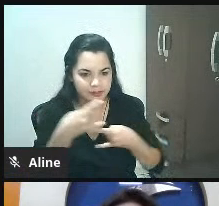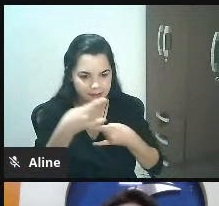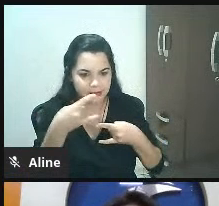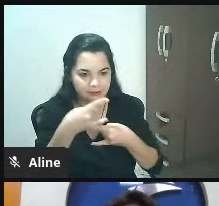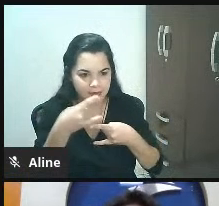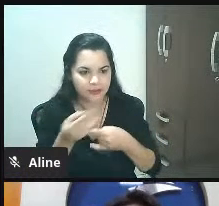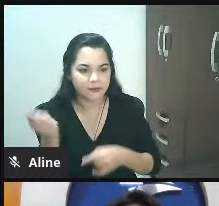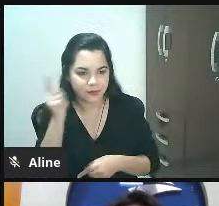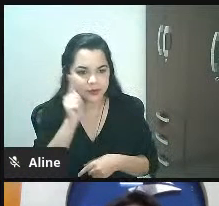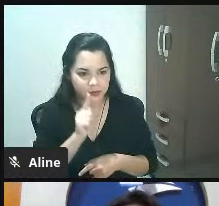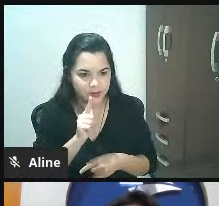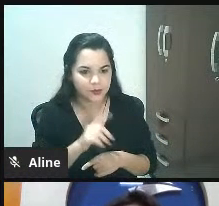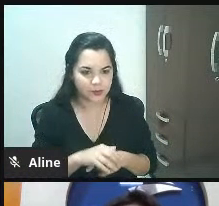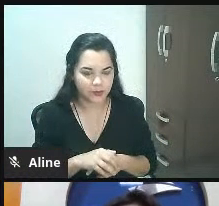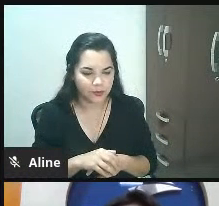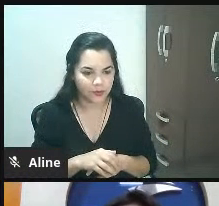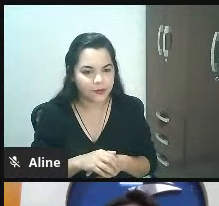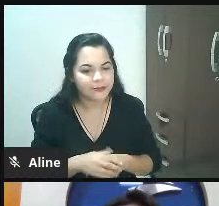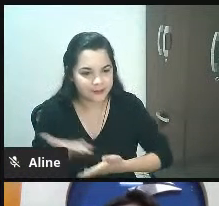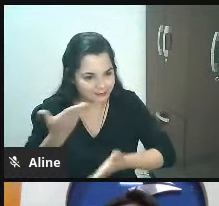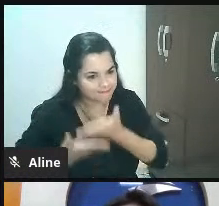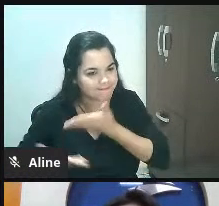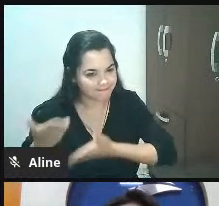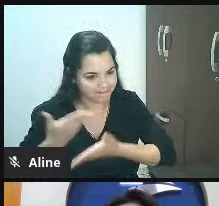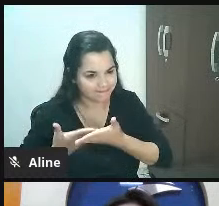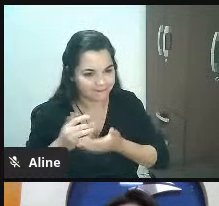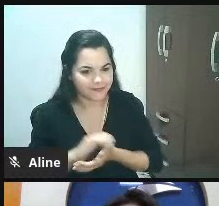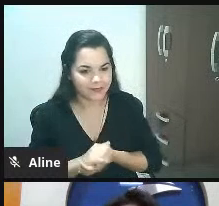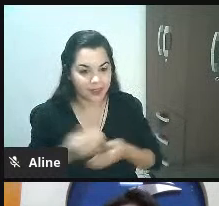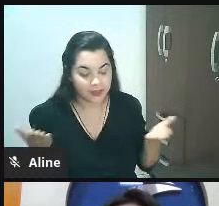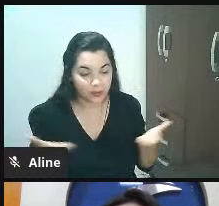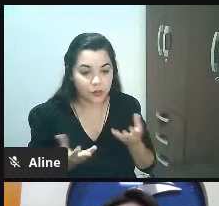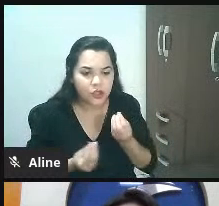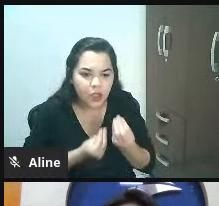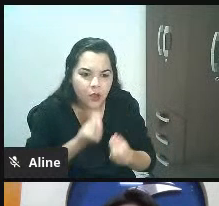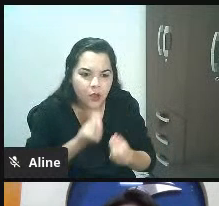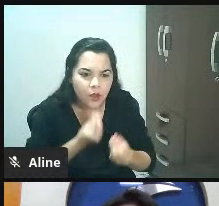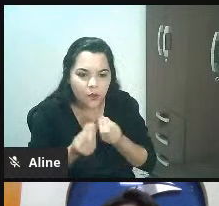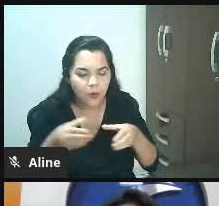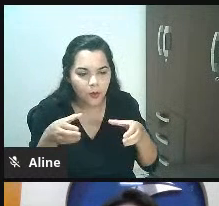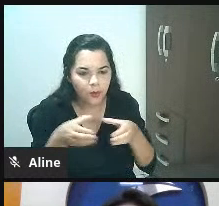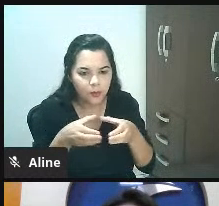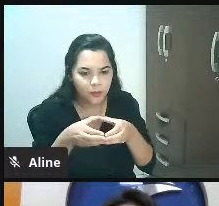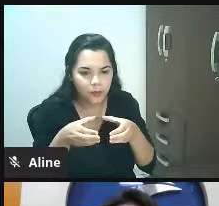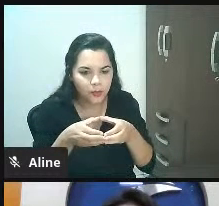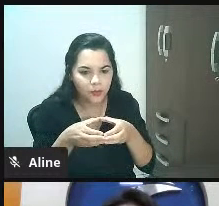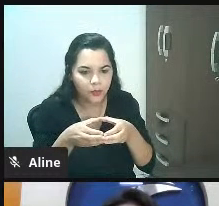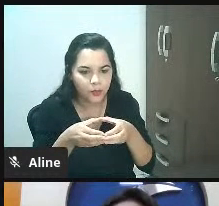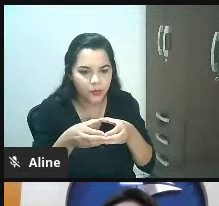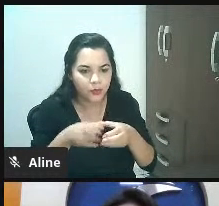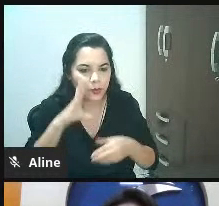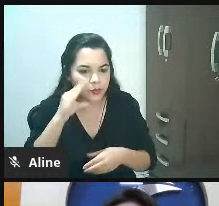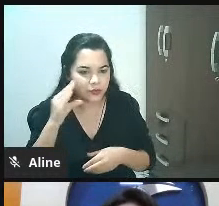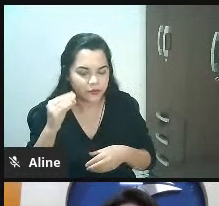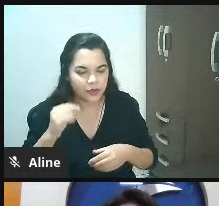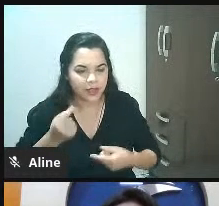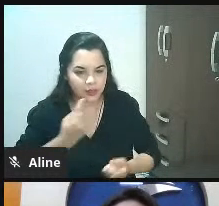possa conversar. Então, hoje nós vamos falar dos fatores que potencializam a equipe de vendas. Muito bem.